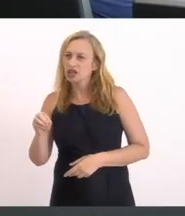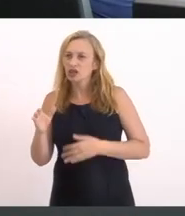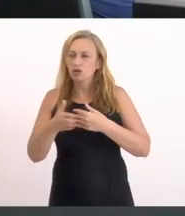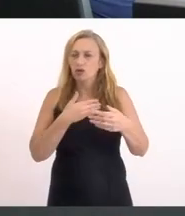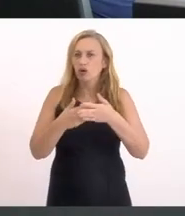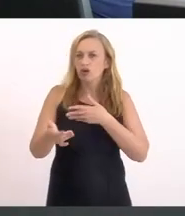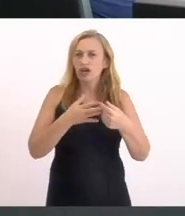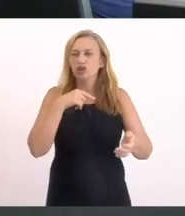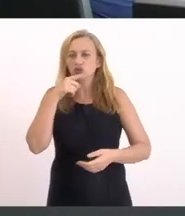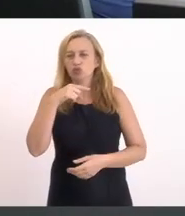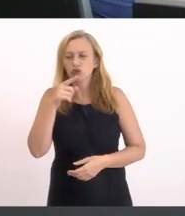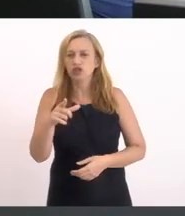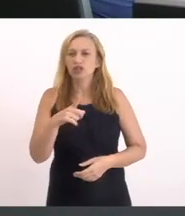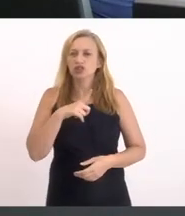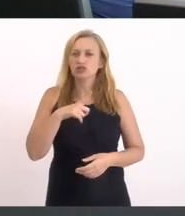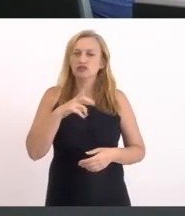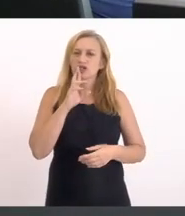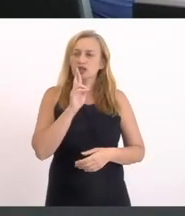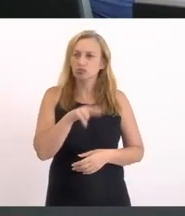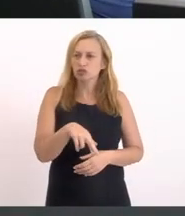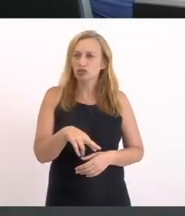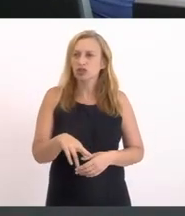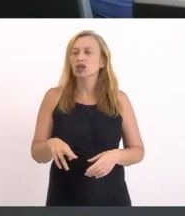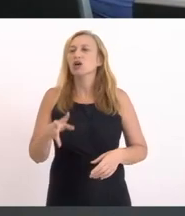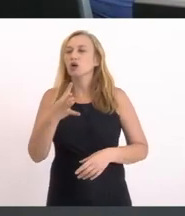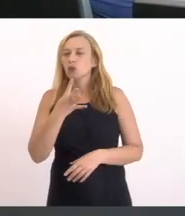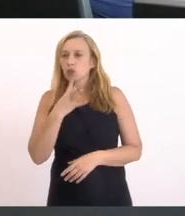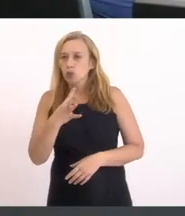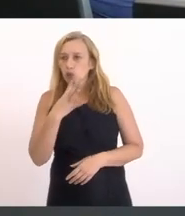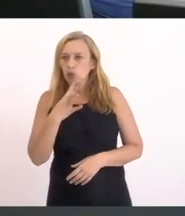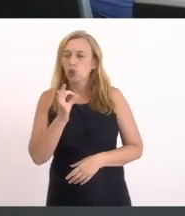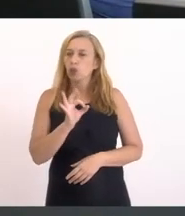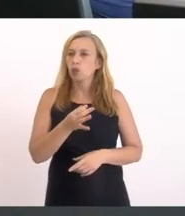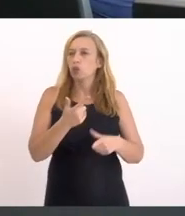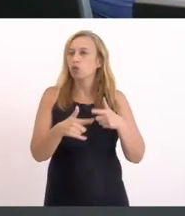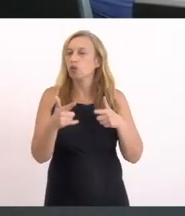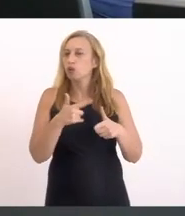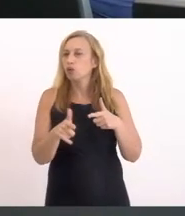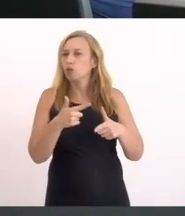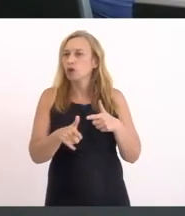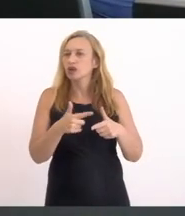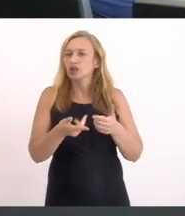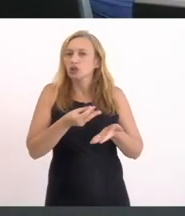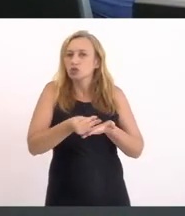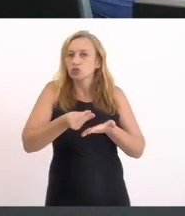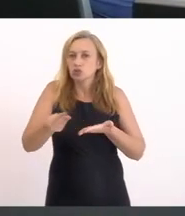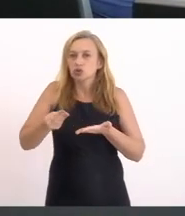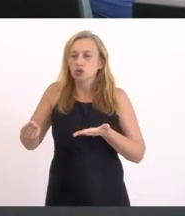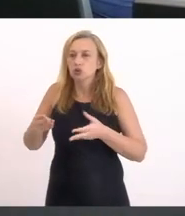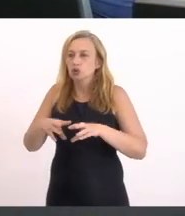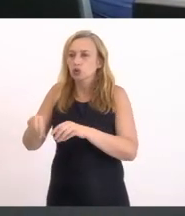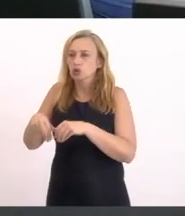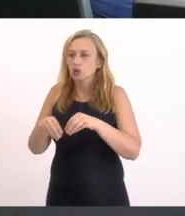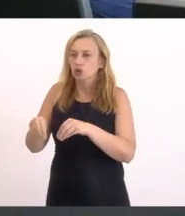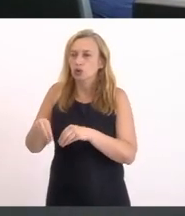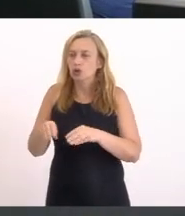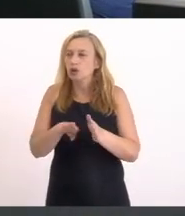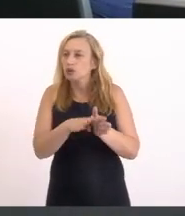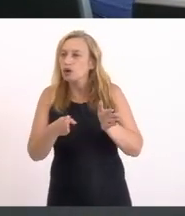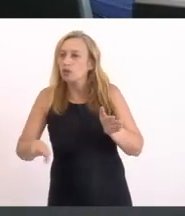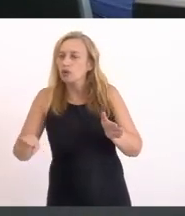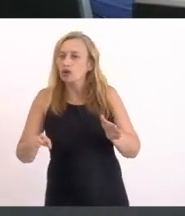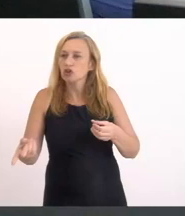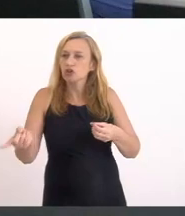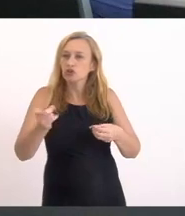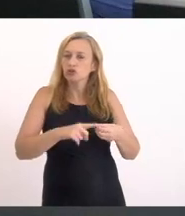qualquer dúvida Que quaisquer que seja Ele reconhecendo Devido ao problema De distribuir a areia Pelas praias Retornando para o